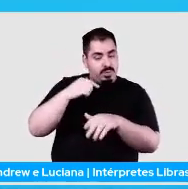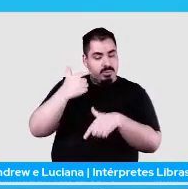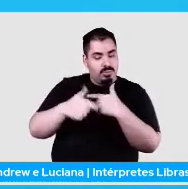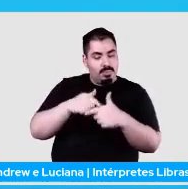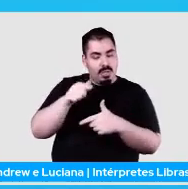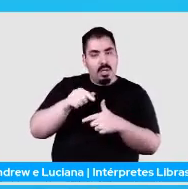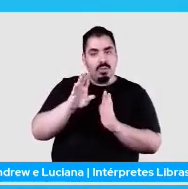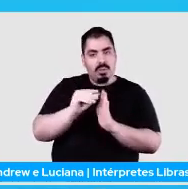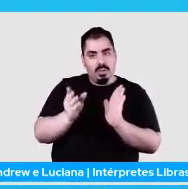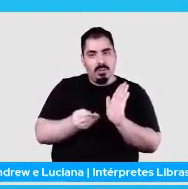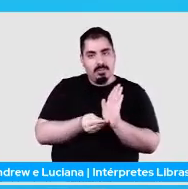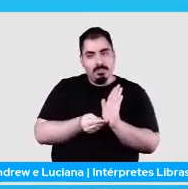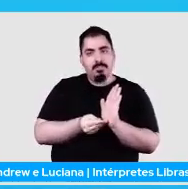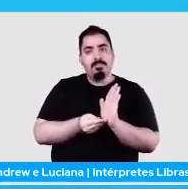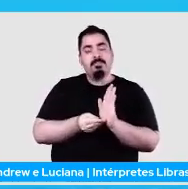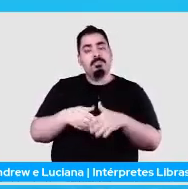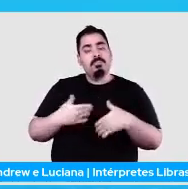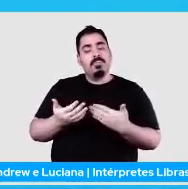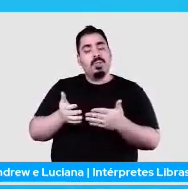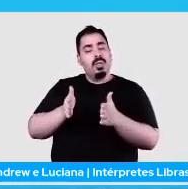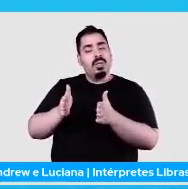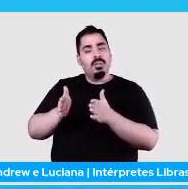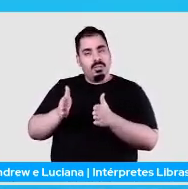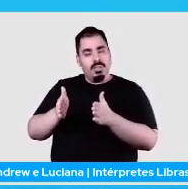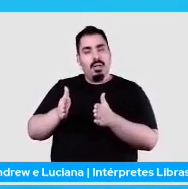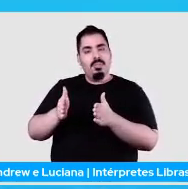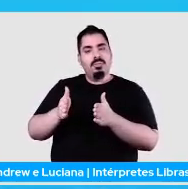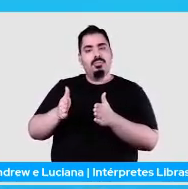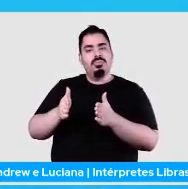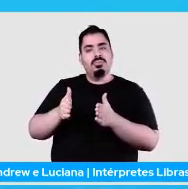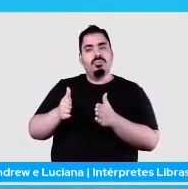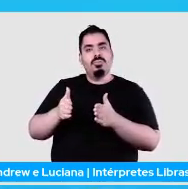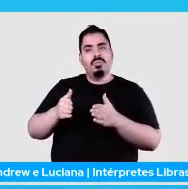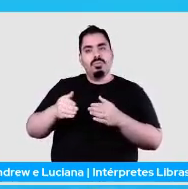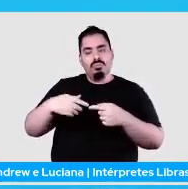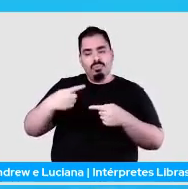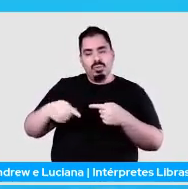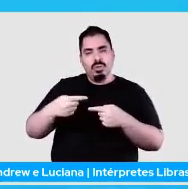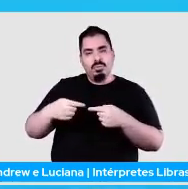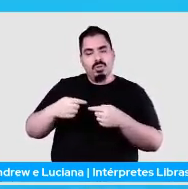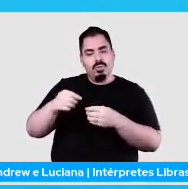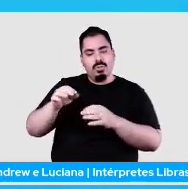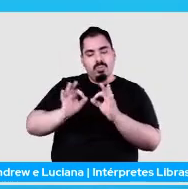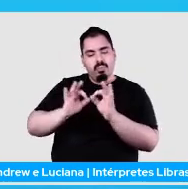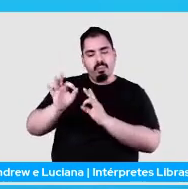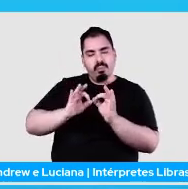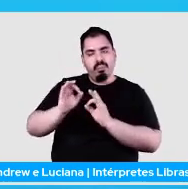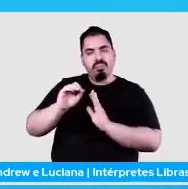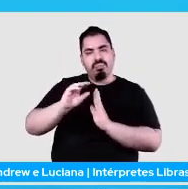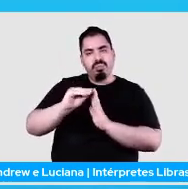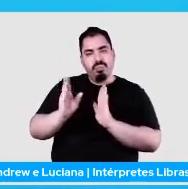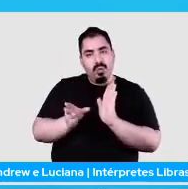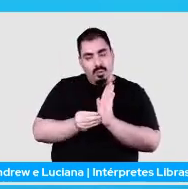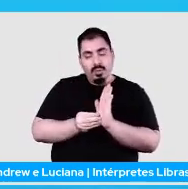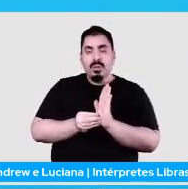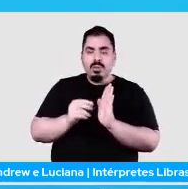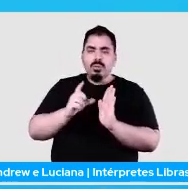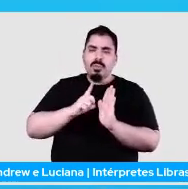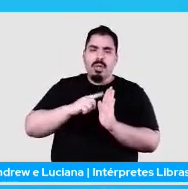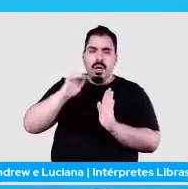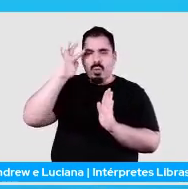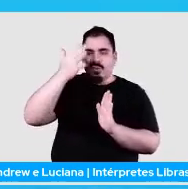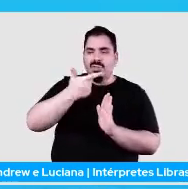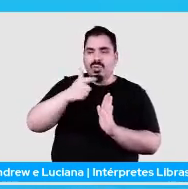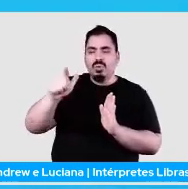etapa de pré-processamento é uma etapa que acontece em outras subtasques também, de machine learning, data science, né? De até